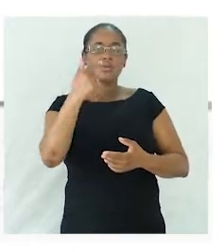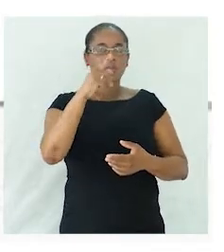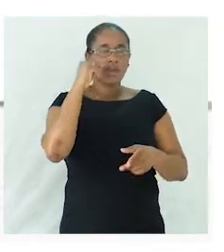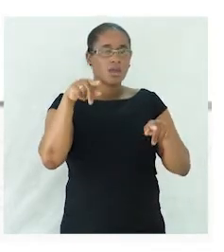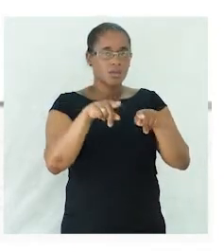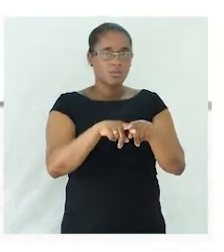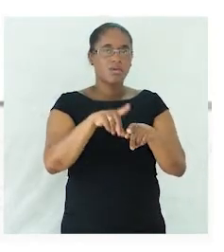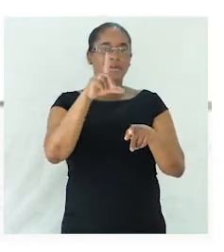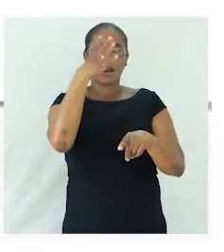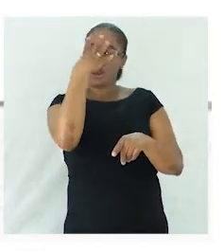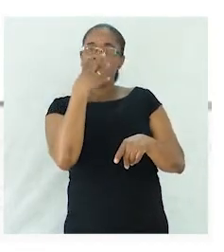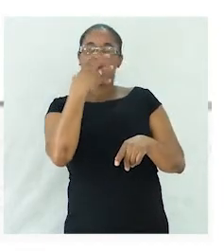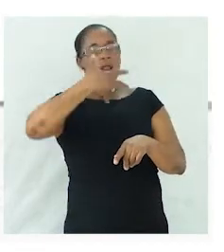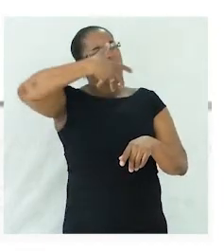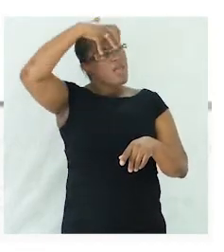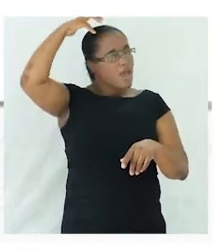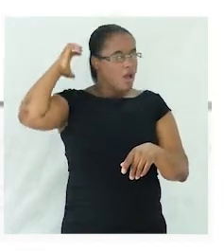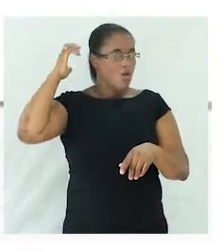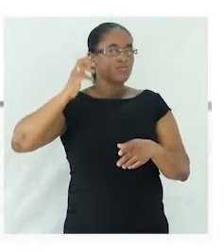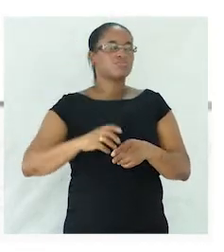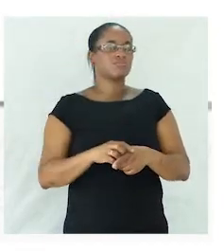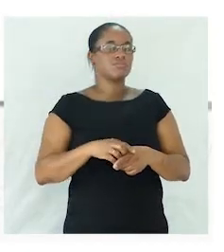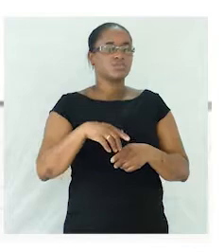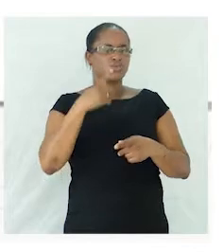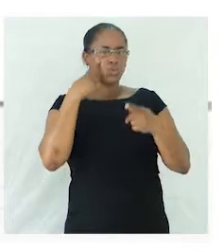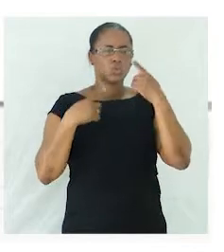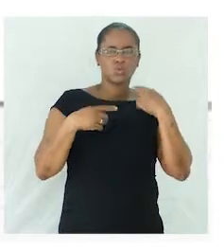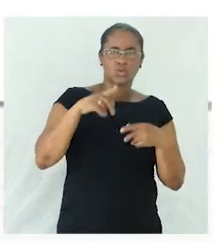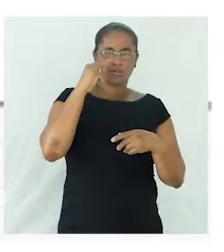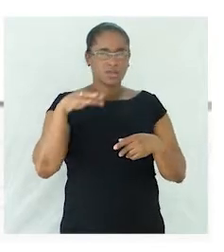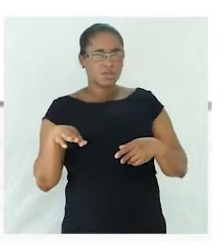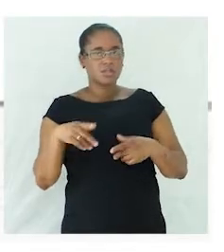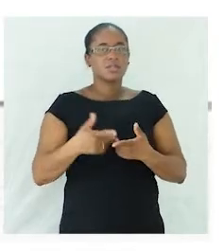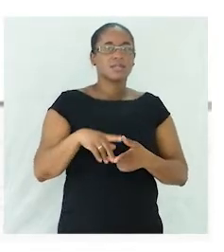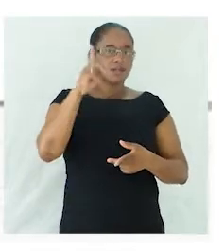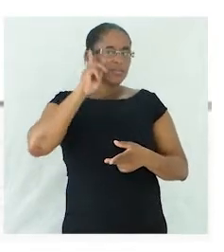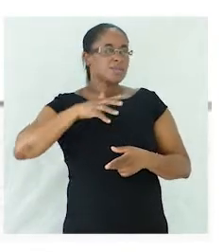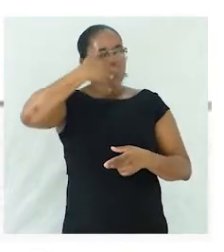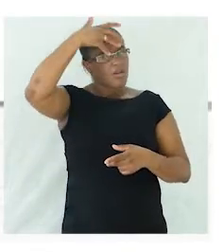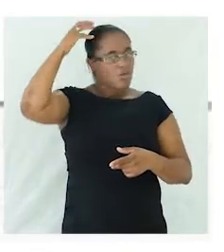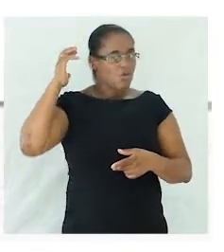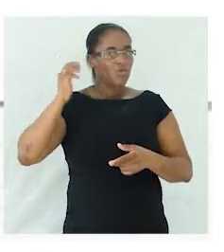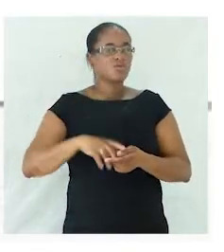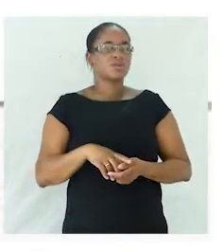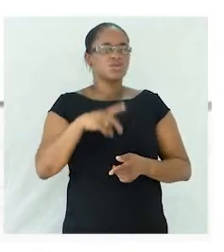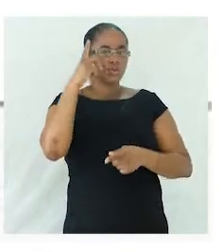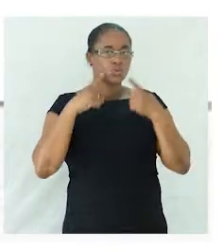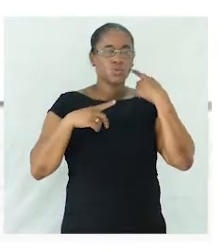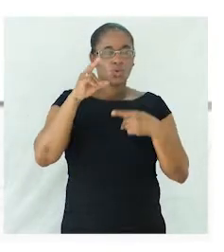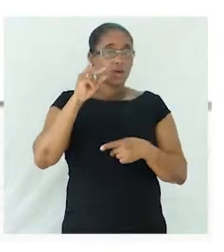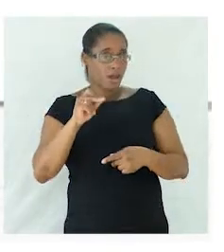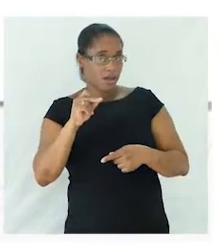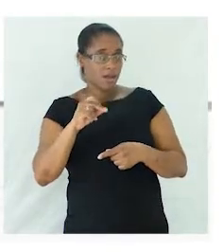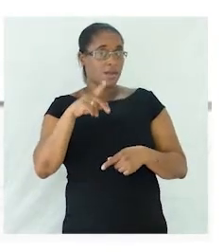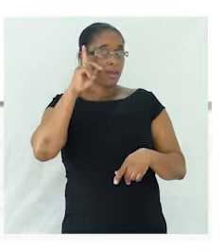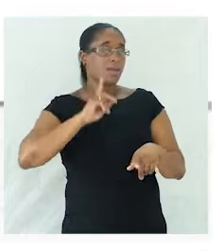leão, chorão, menino, lioa, menina, chorona, irmã. Vamos fazer essa ligação esta associação.